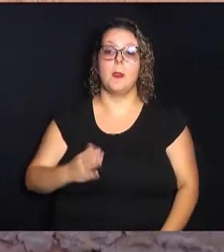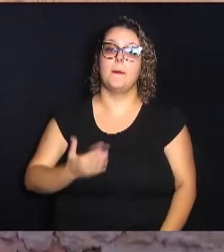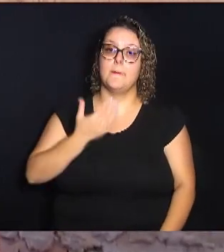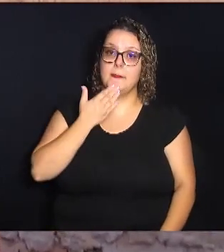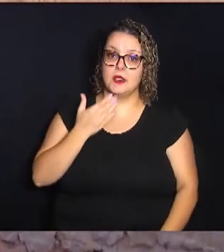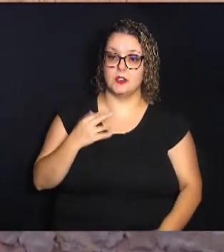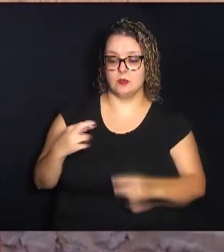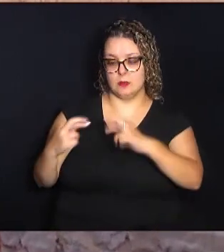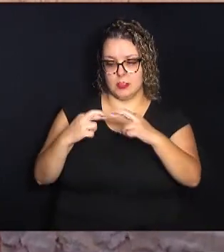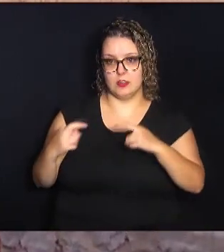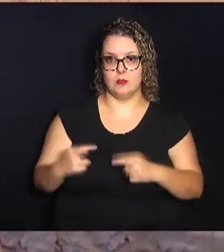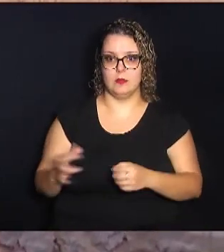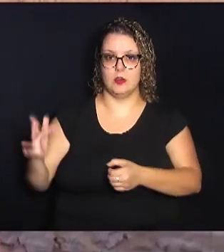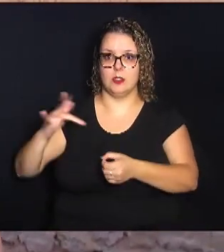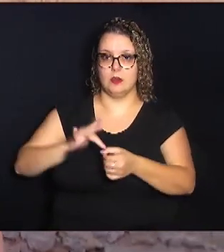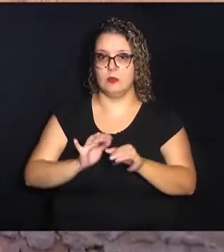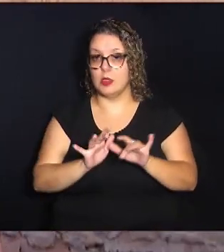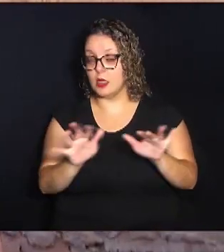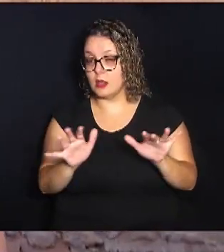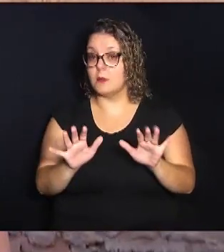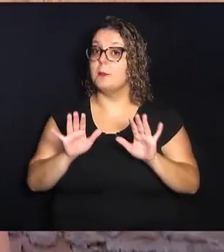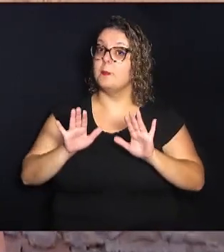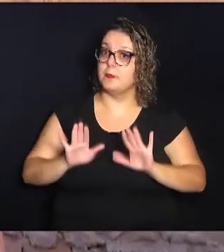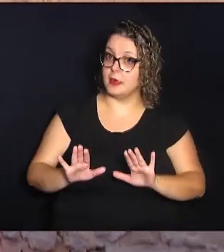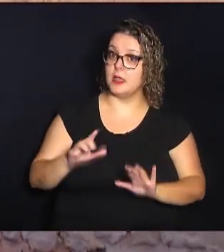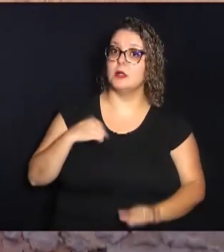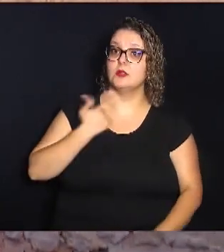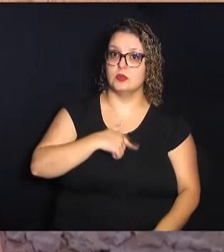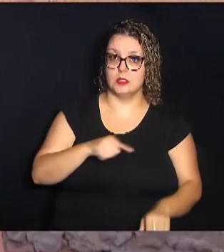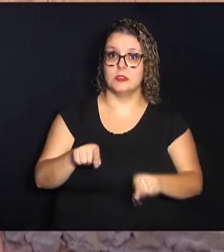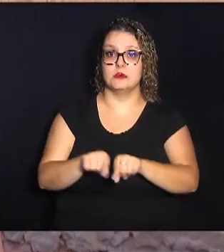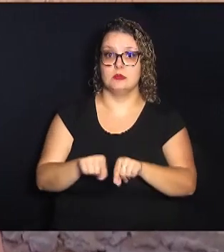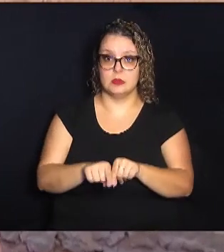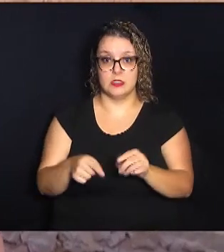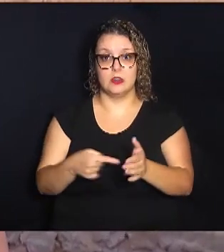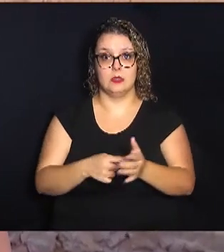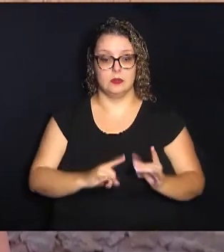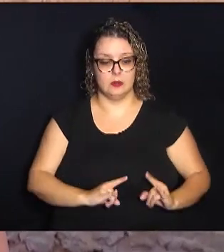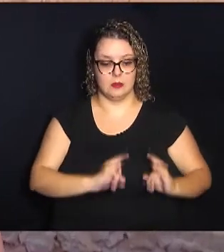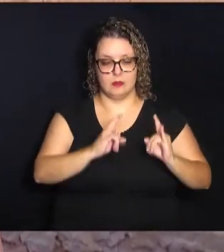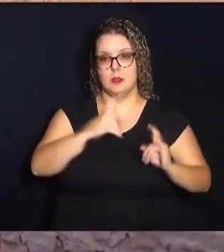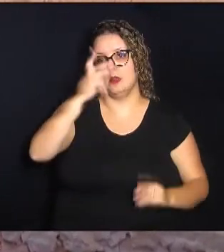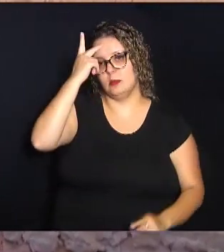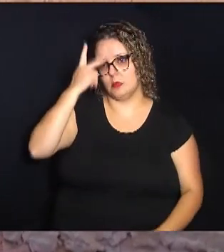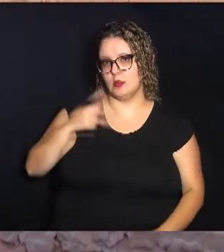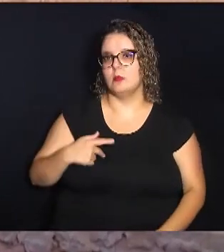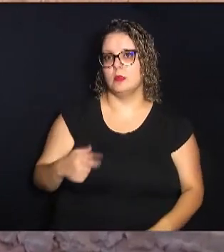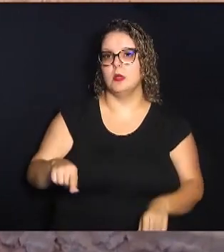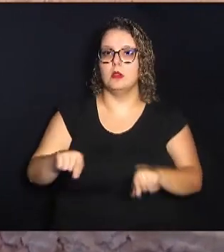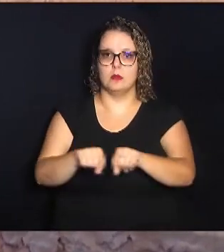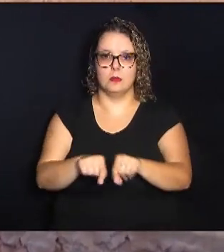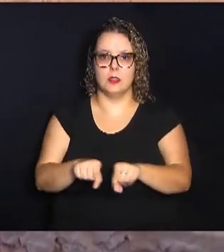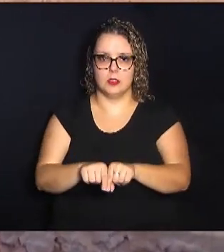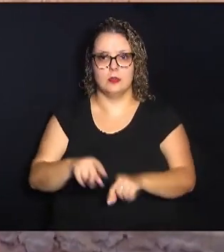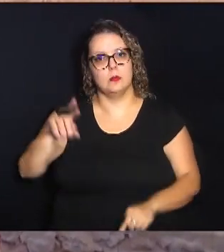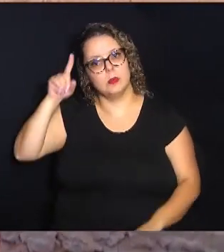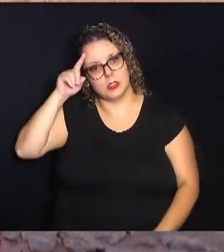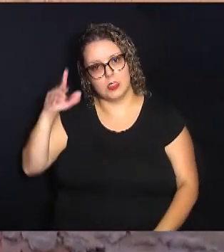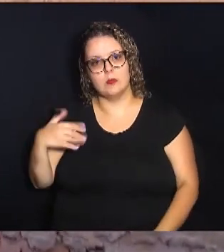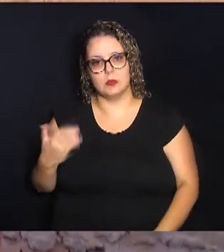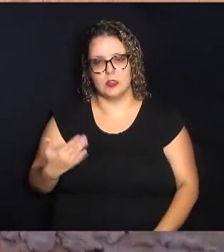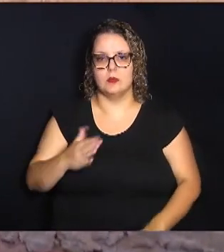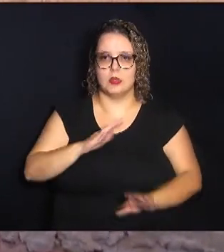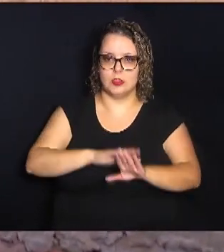checasse a presença de criadouros. Mas a gente também tem denúncias de prédios próprios e que a gente também coloca na rotina, né, da